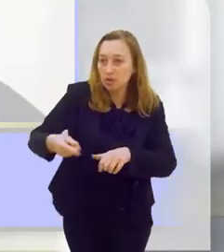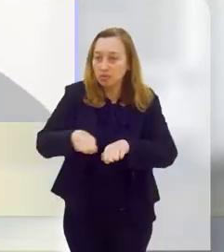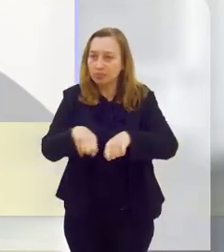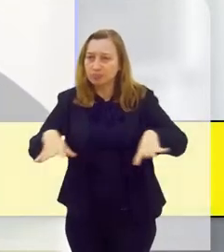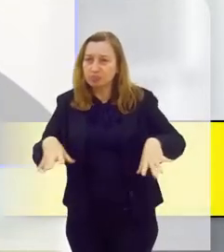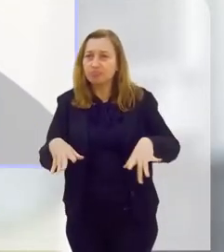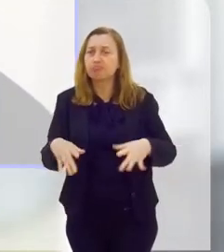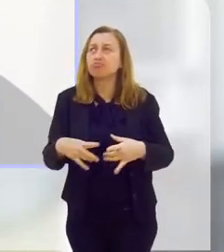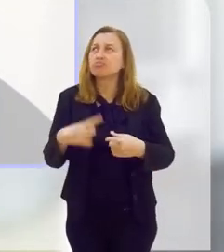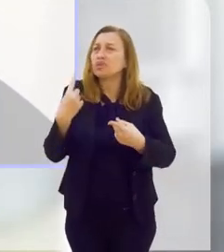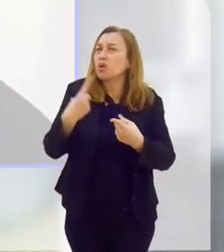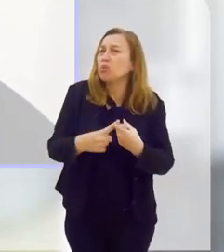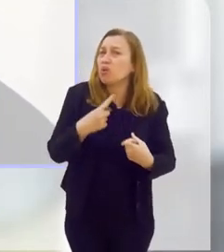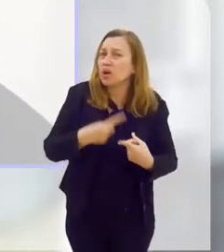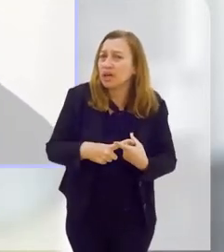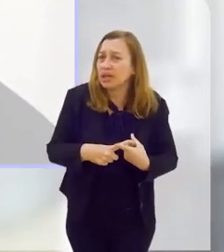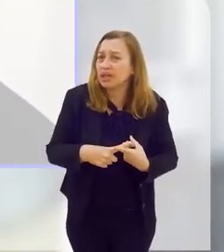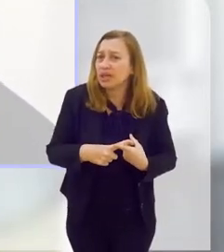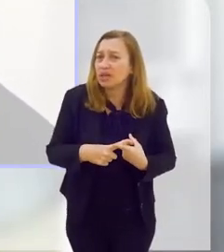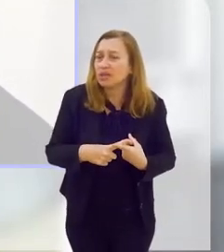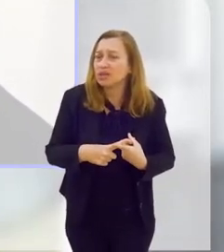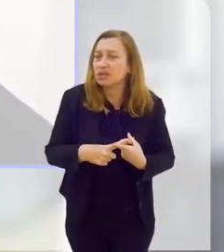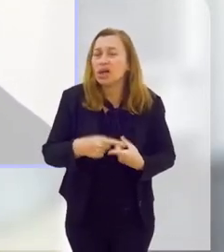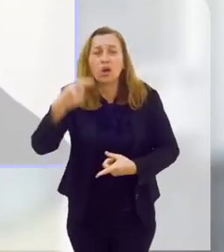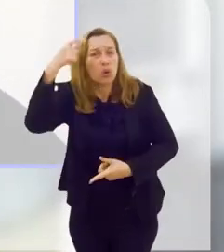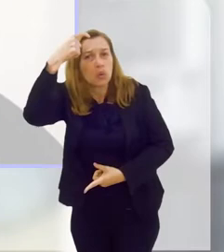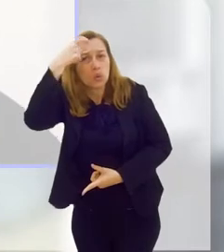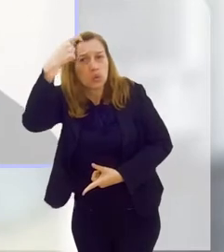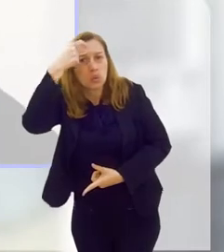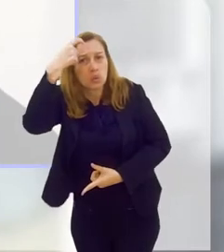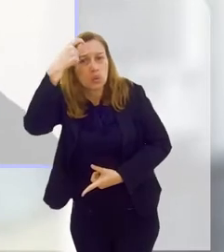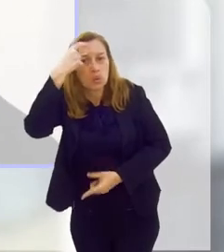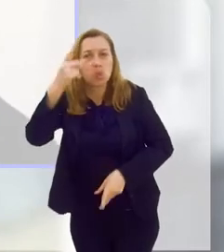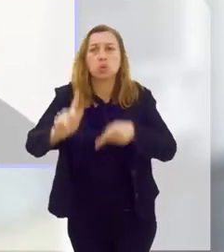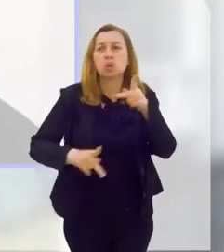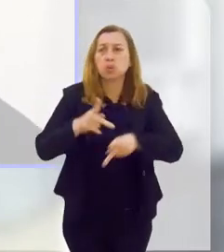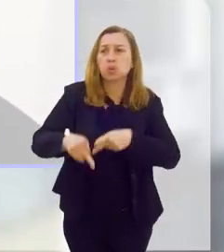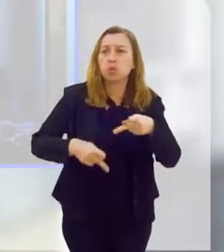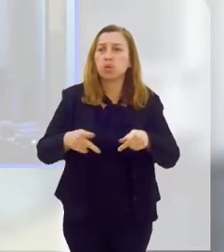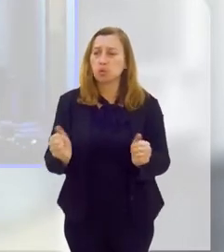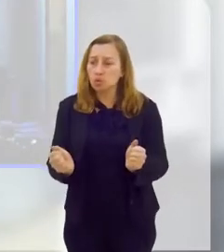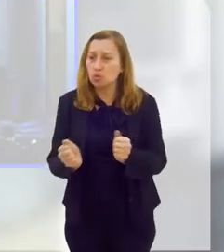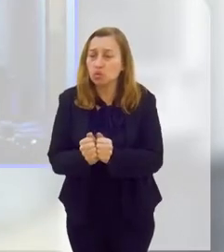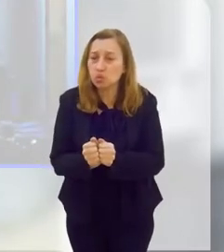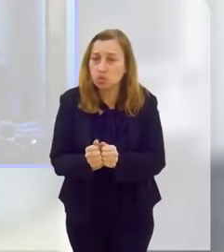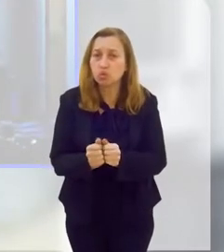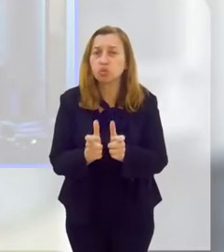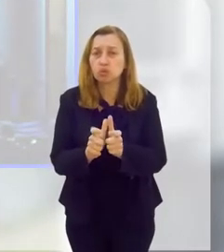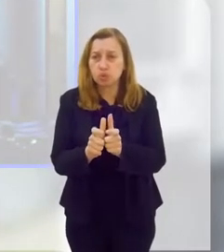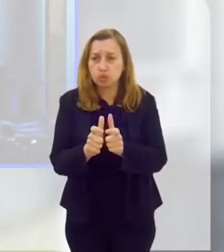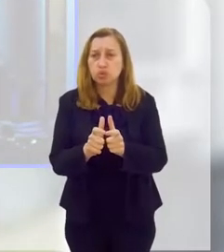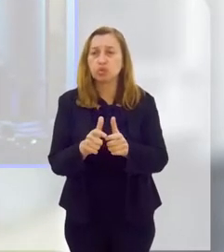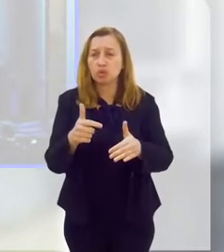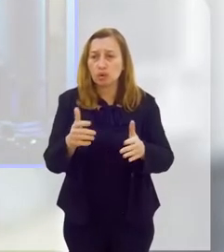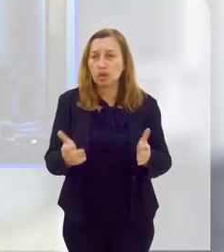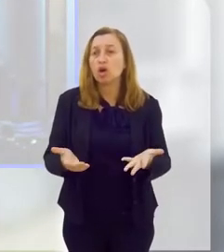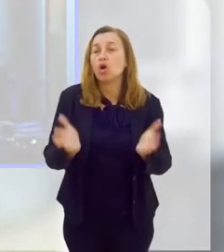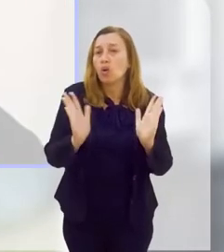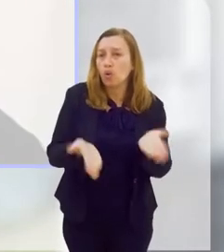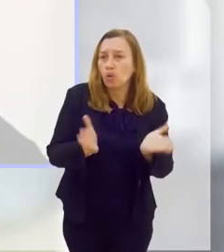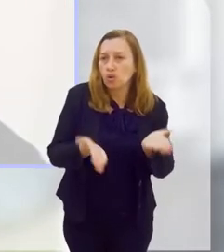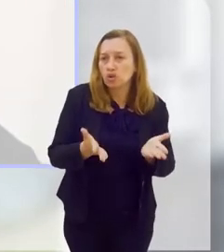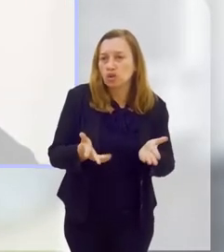até mesmo porque a conscientização da população aumentou junto. Hoje, uma pessoa